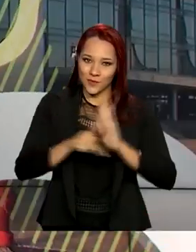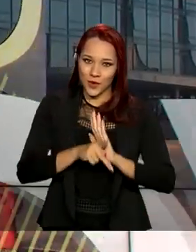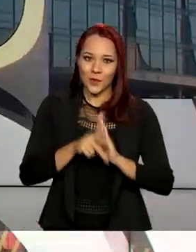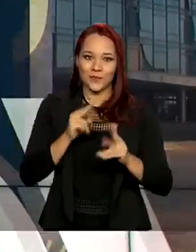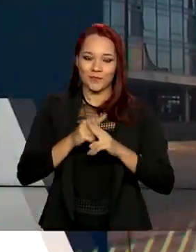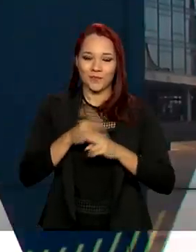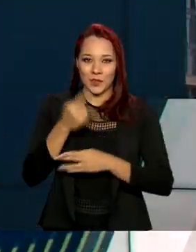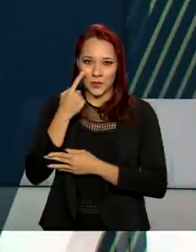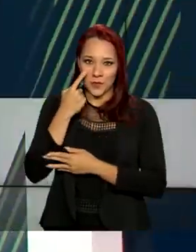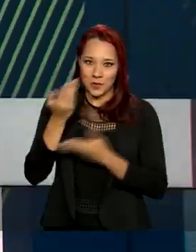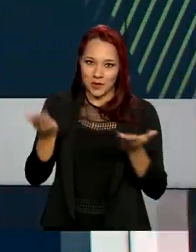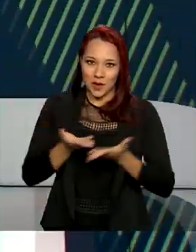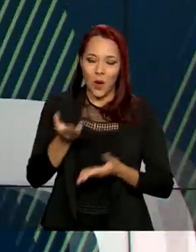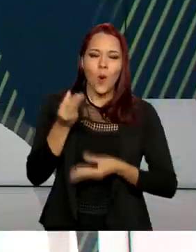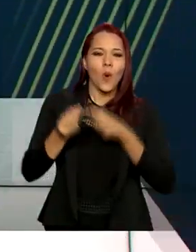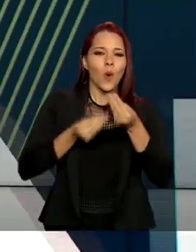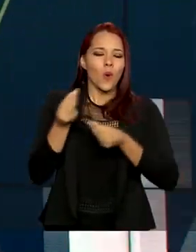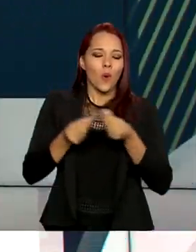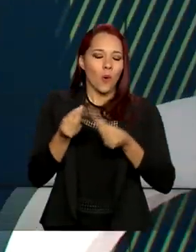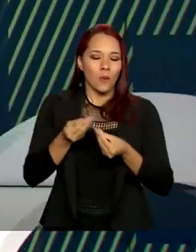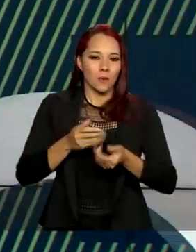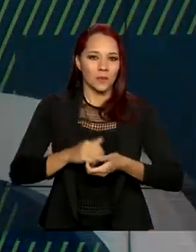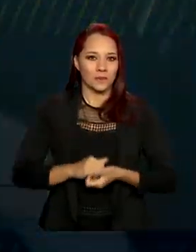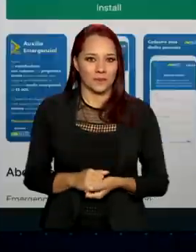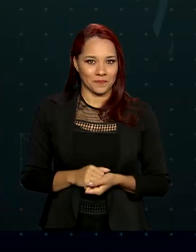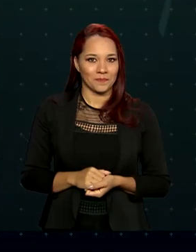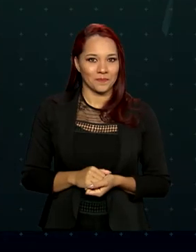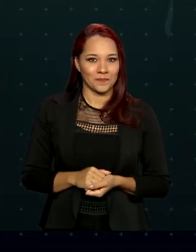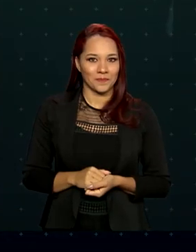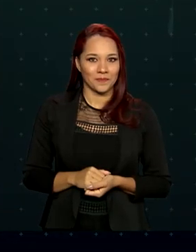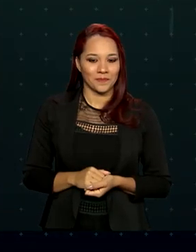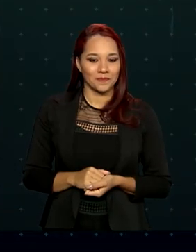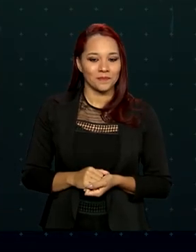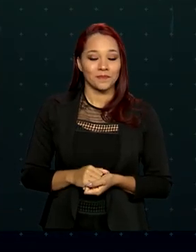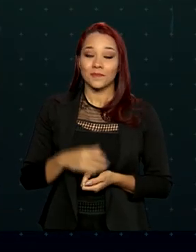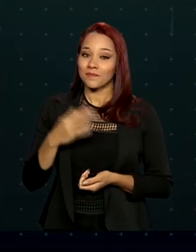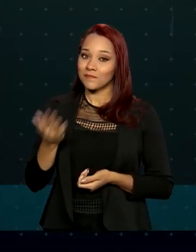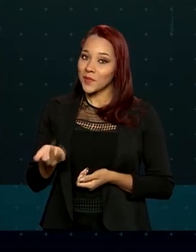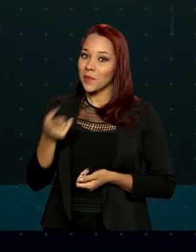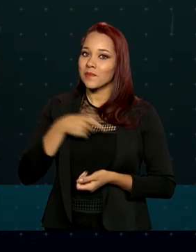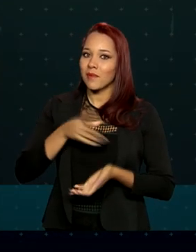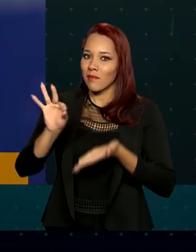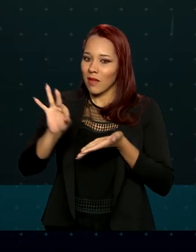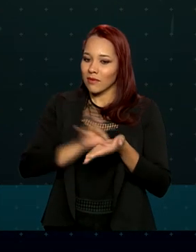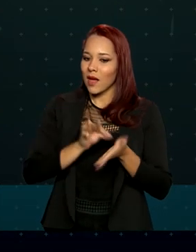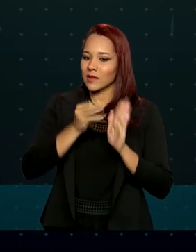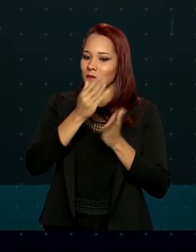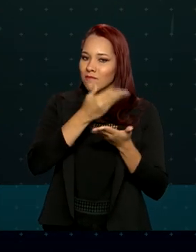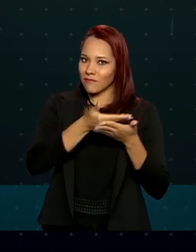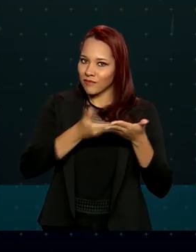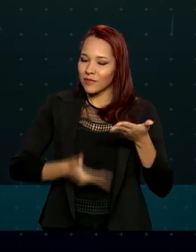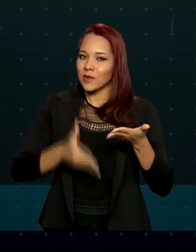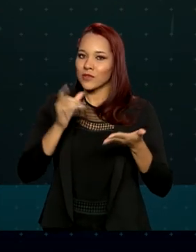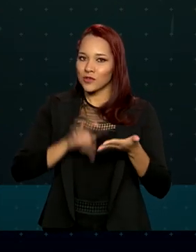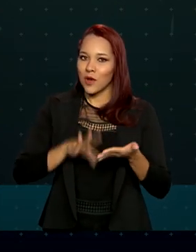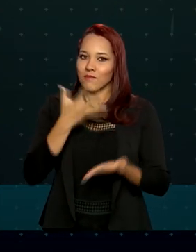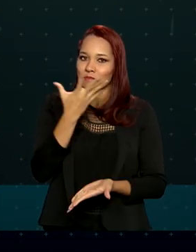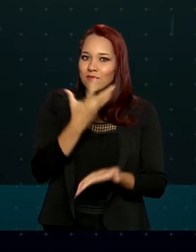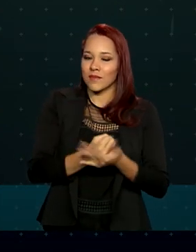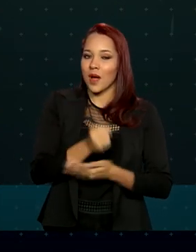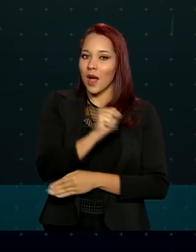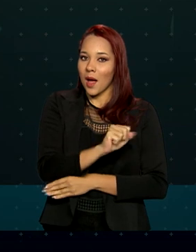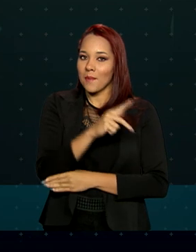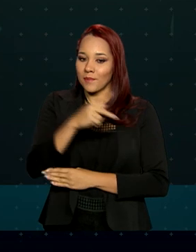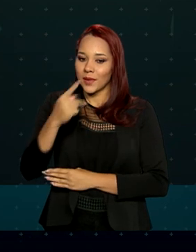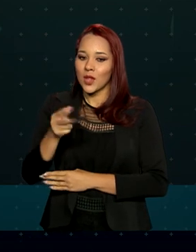A gente mostra agora para você como funciona. Para preencher o cadastro, basta baixar o aplicativo gratuito